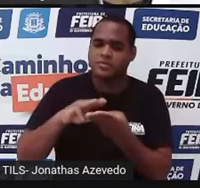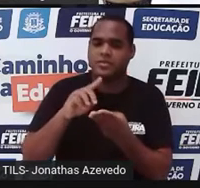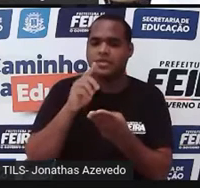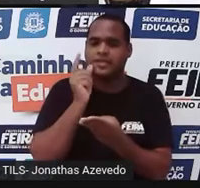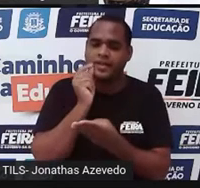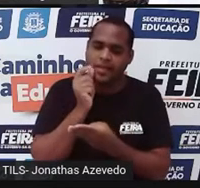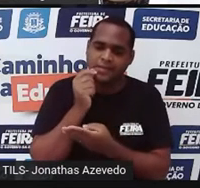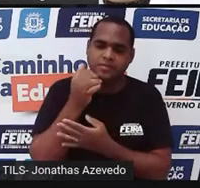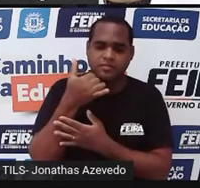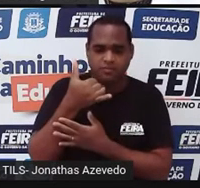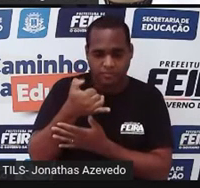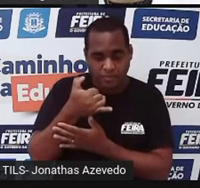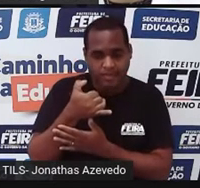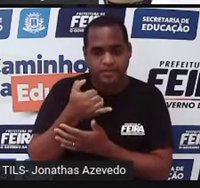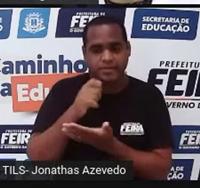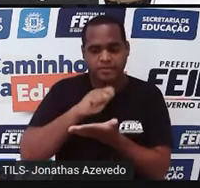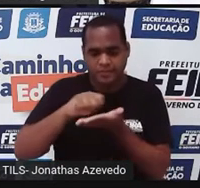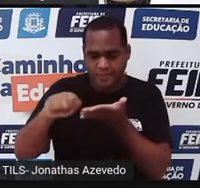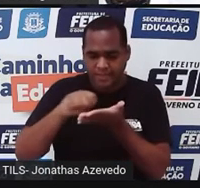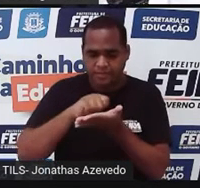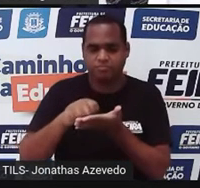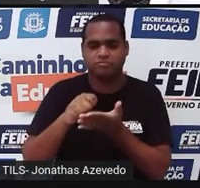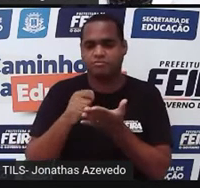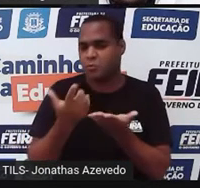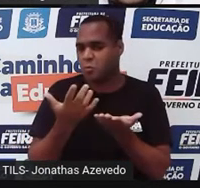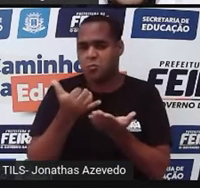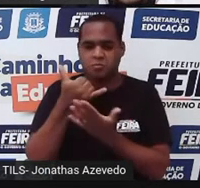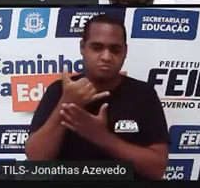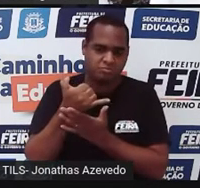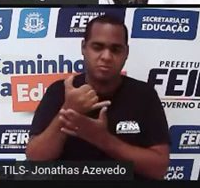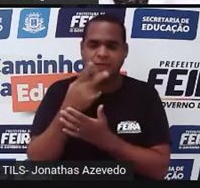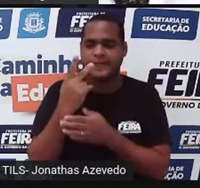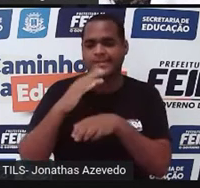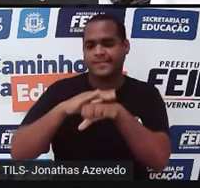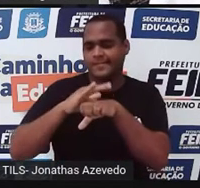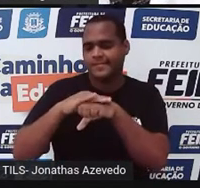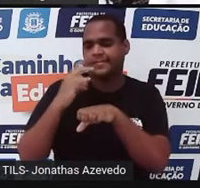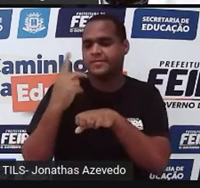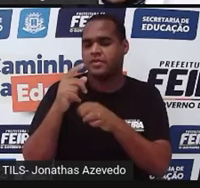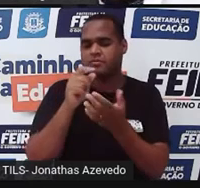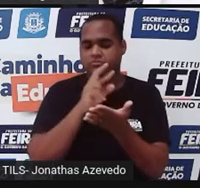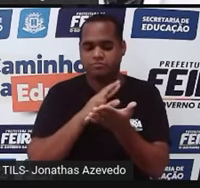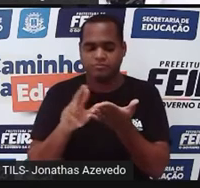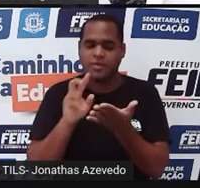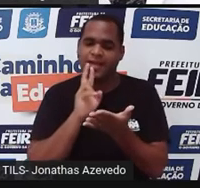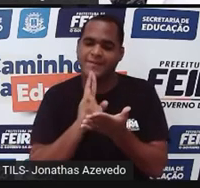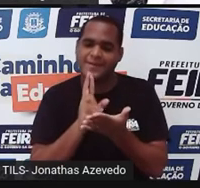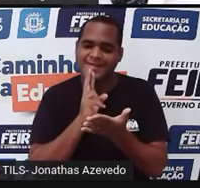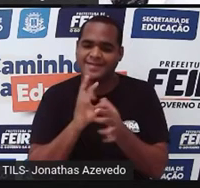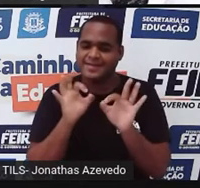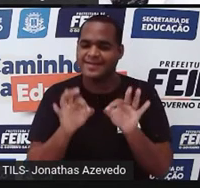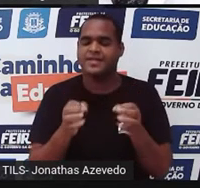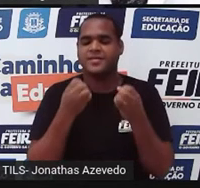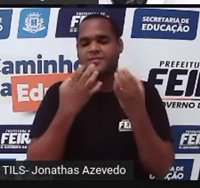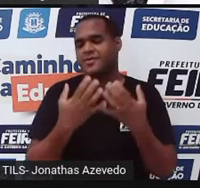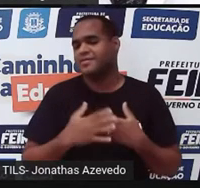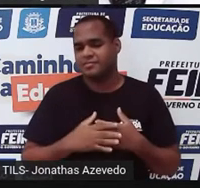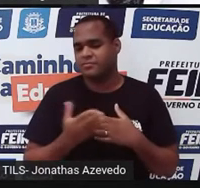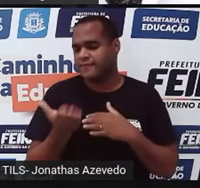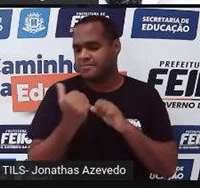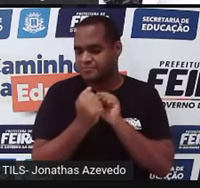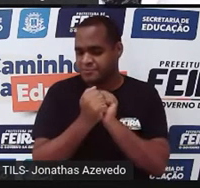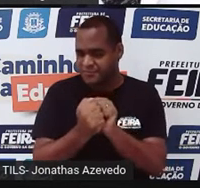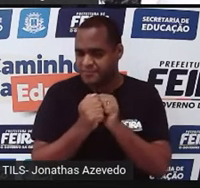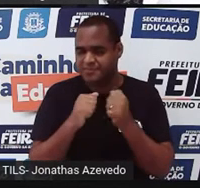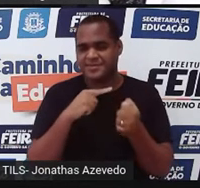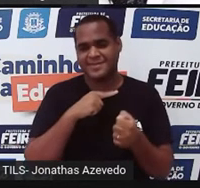e borracha, né? Ou se você preferir, uma caneta, para que você possa fazer anotações. Então, vem junto comigo aqui,